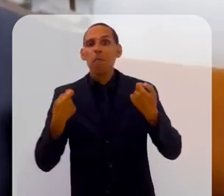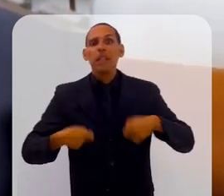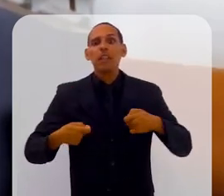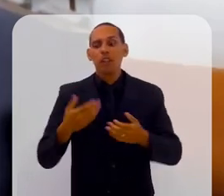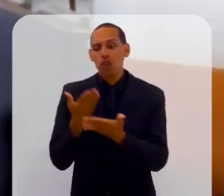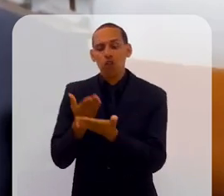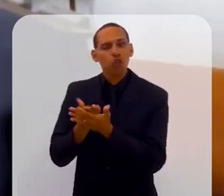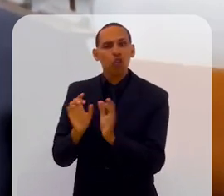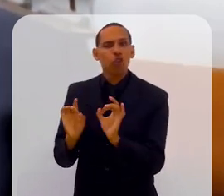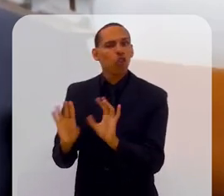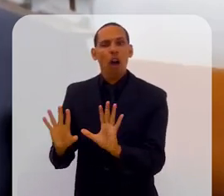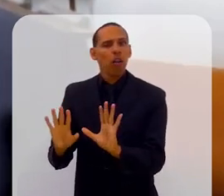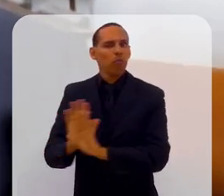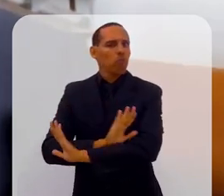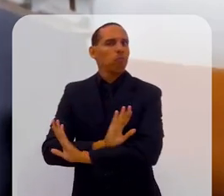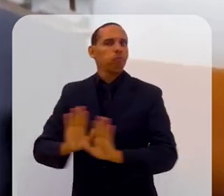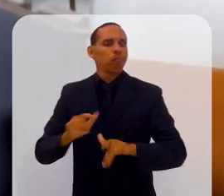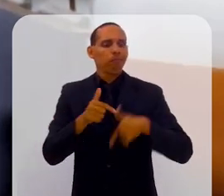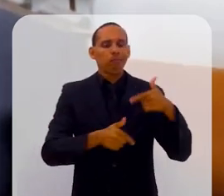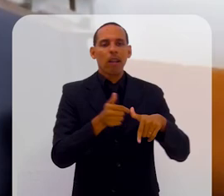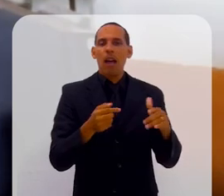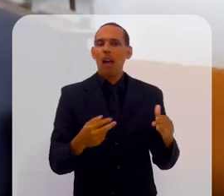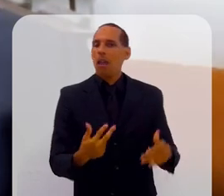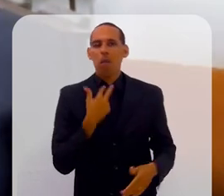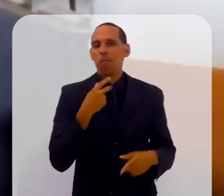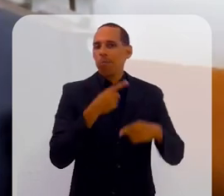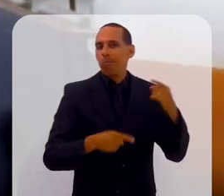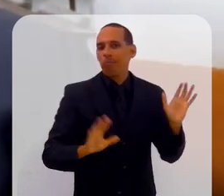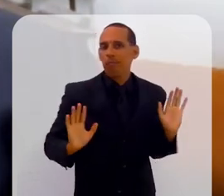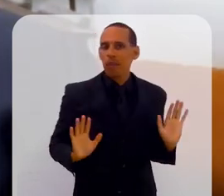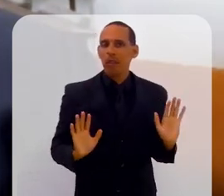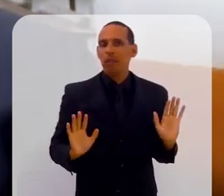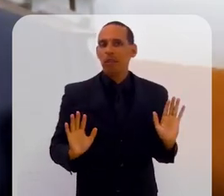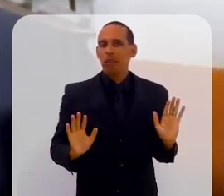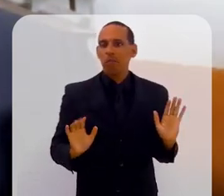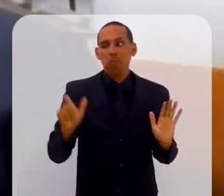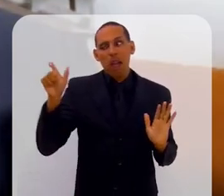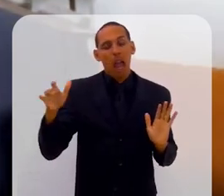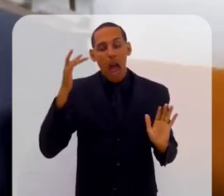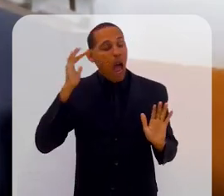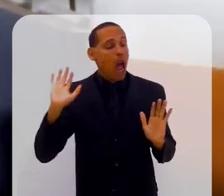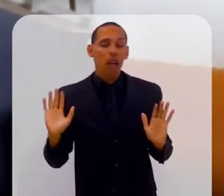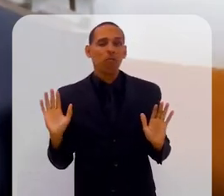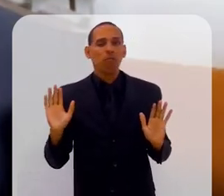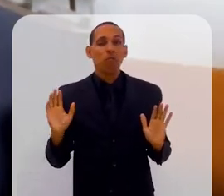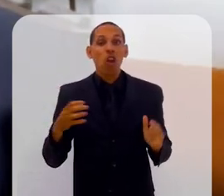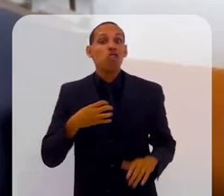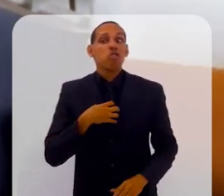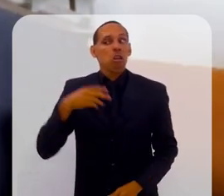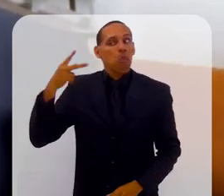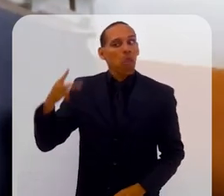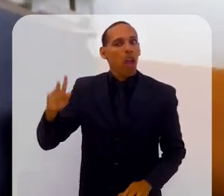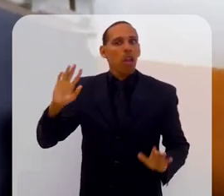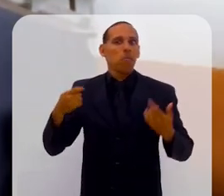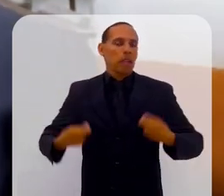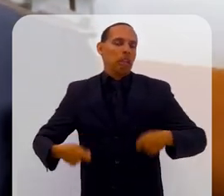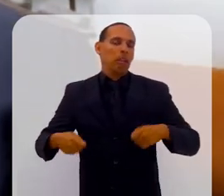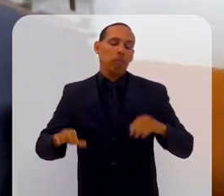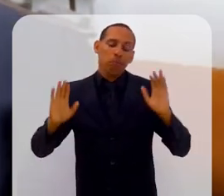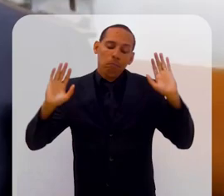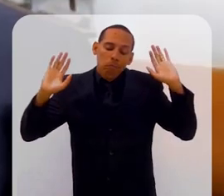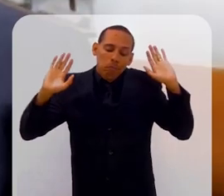tinham que só fazer engenharia, só estudar e estudar muito. E fazer as coisas do jeito que ele achava que tinha que ser.